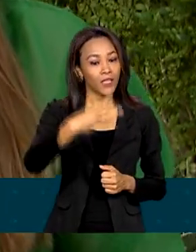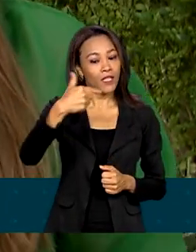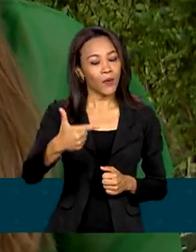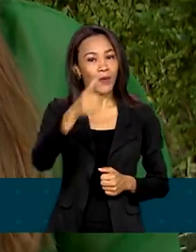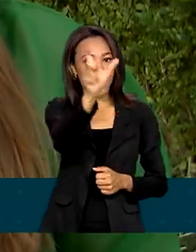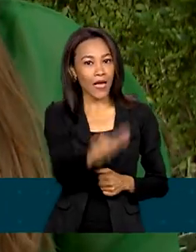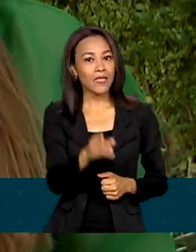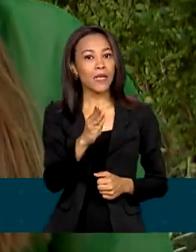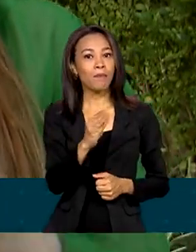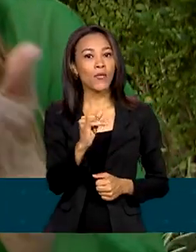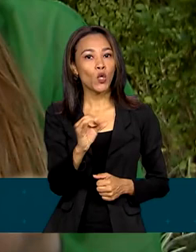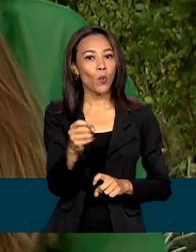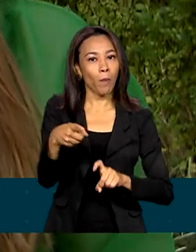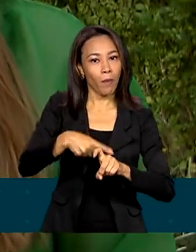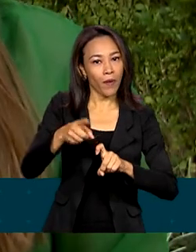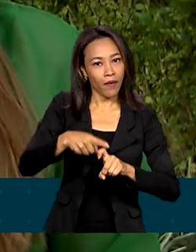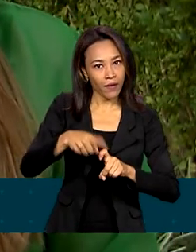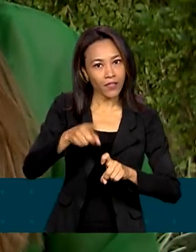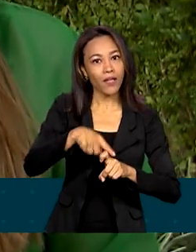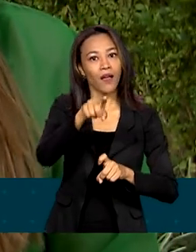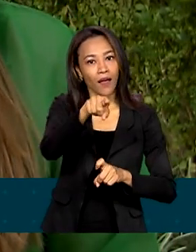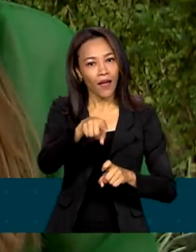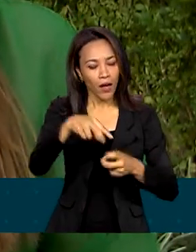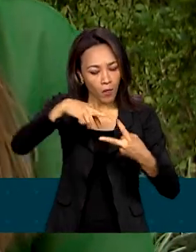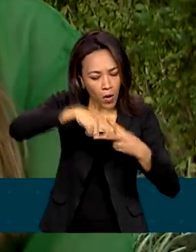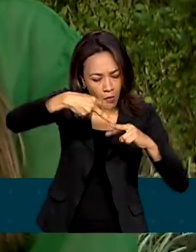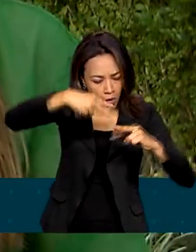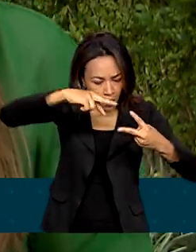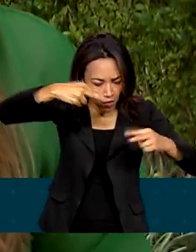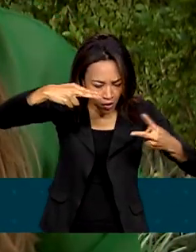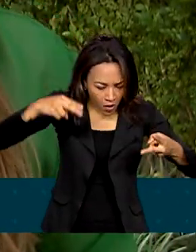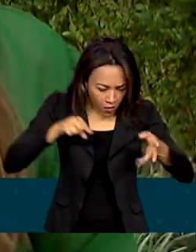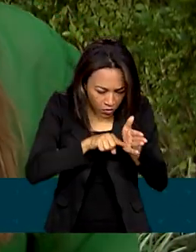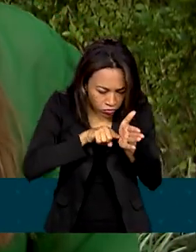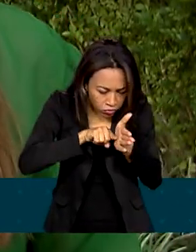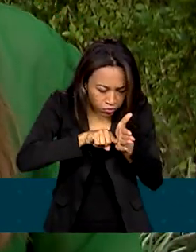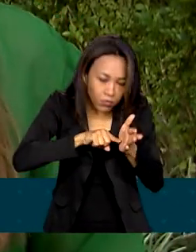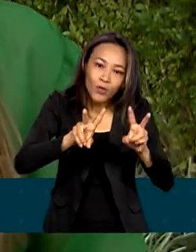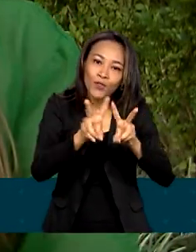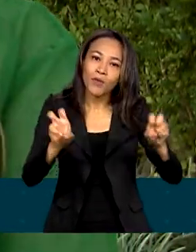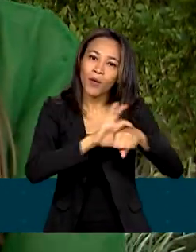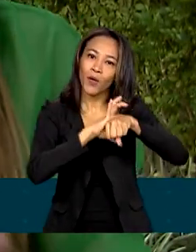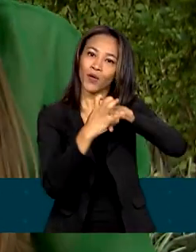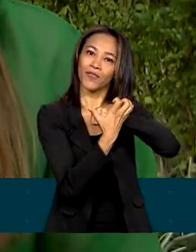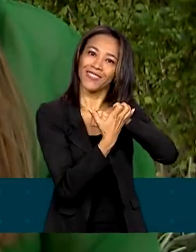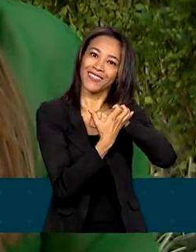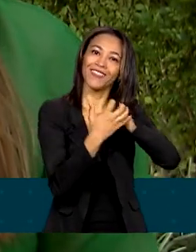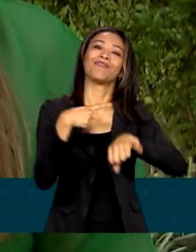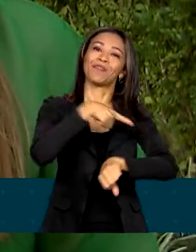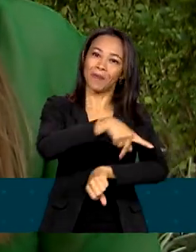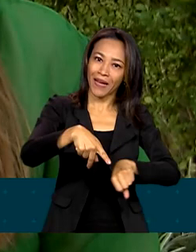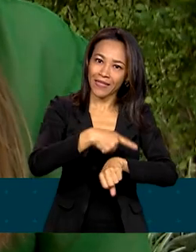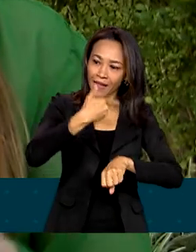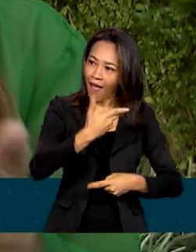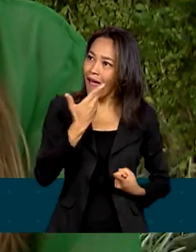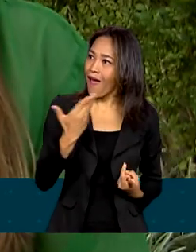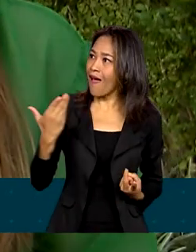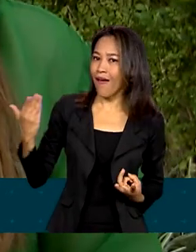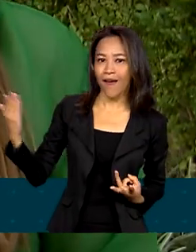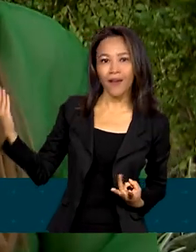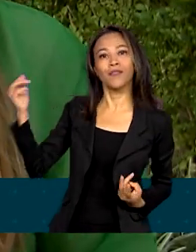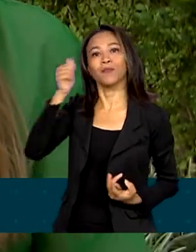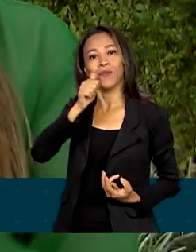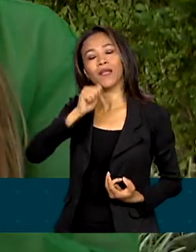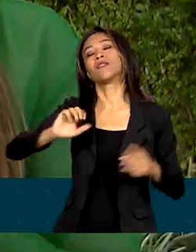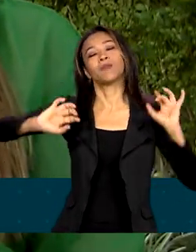biomédica coordenou o sequenciamento do genoma da Covid-19 no país. Todas essas mulheres são